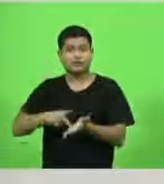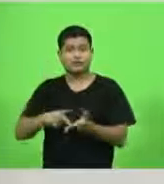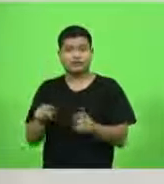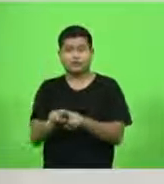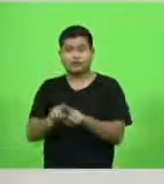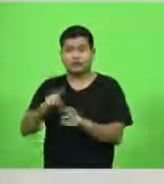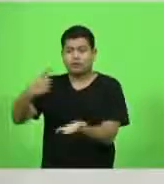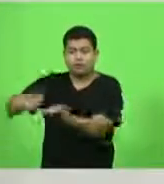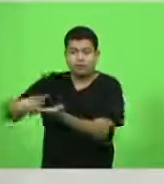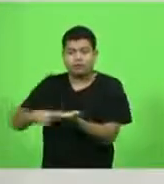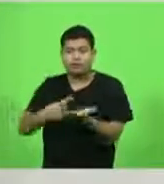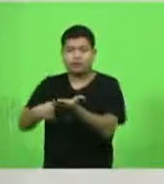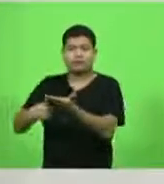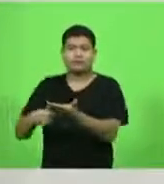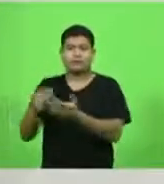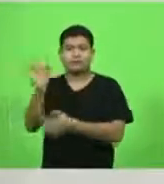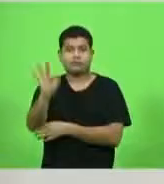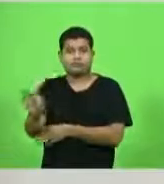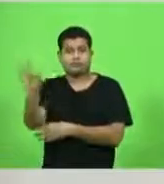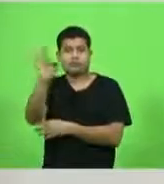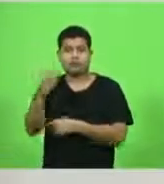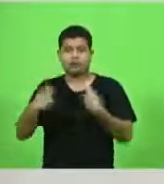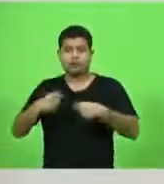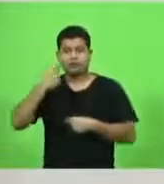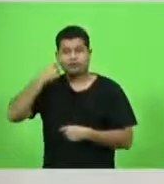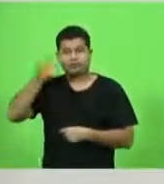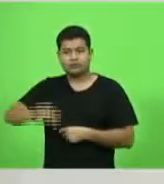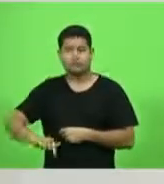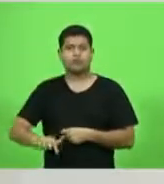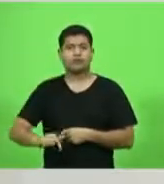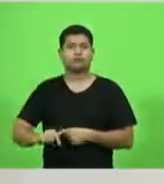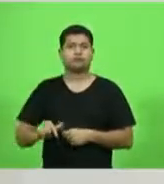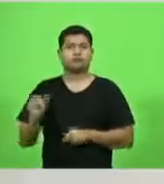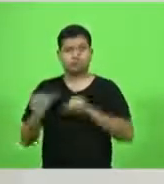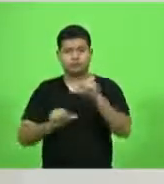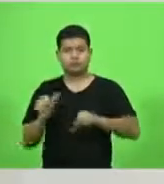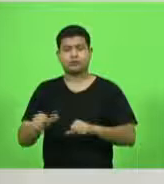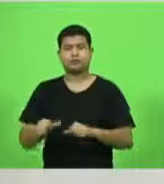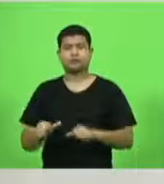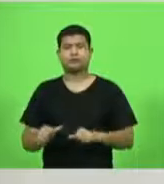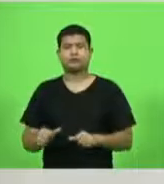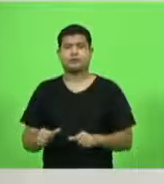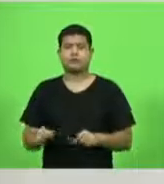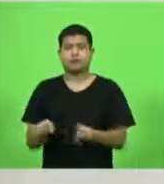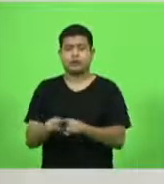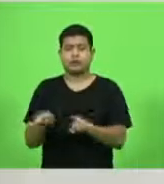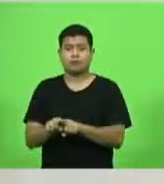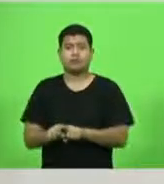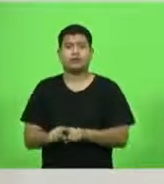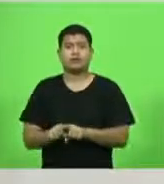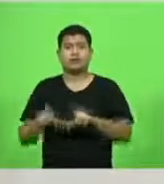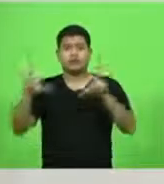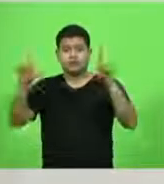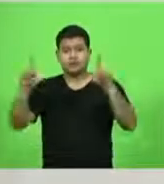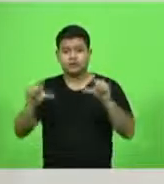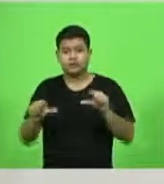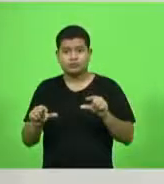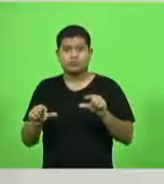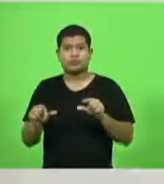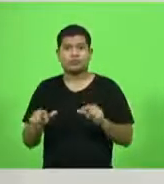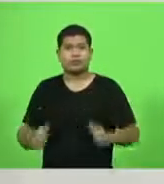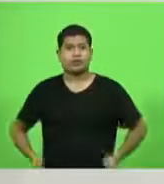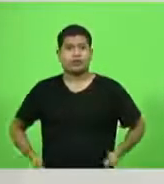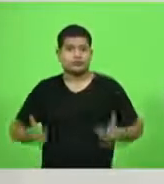reformas, da diminuição do tamanho do Estado, da reforma administrativa, da reforma